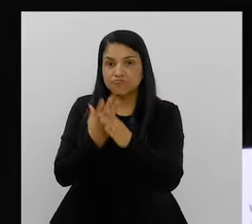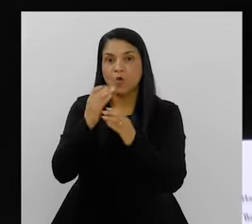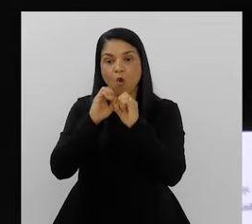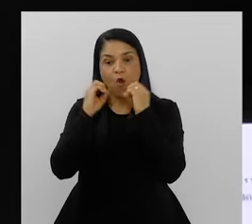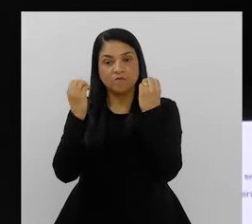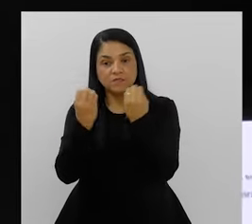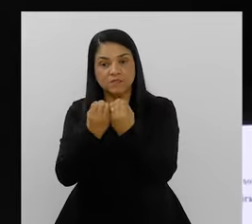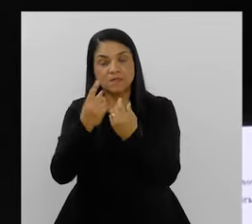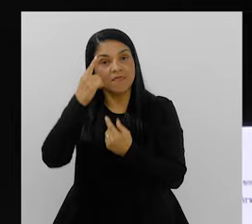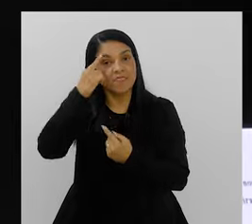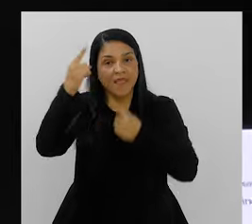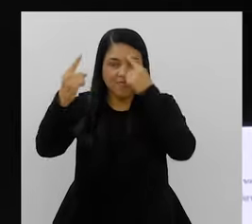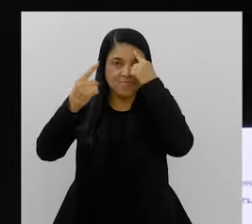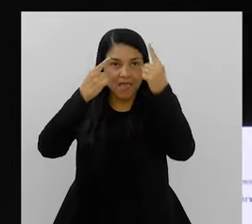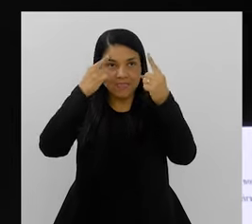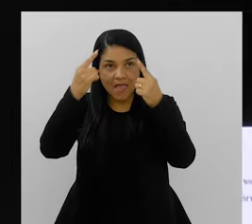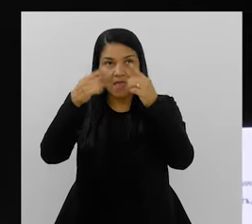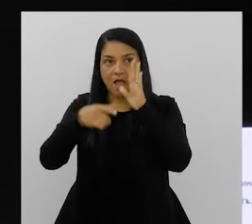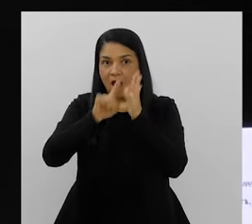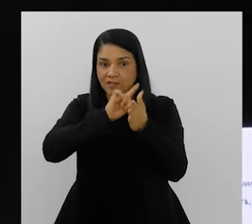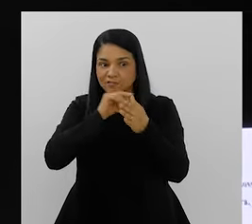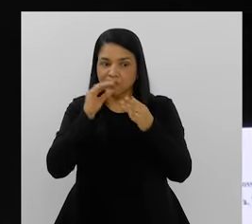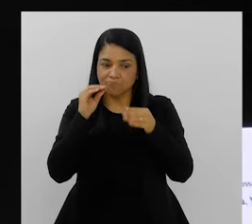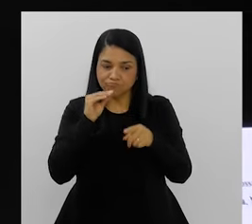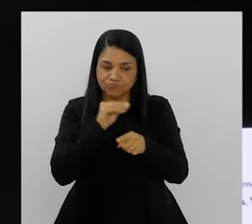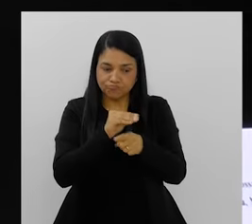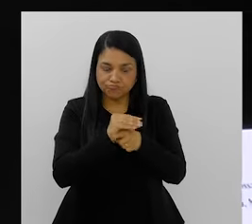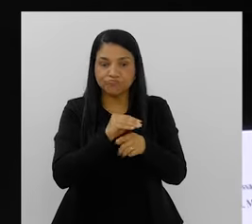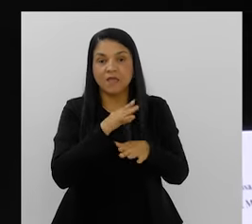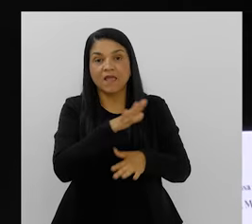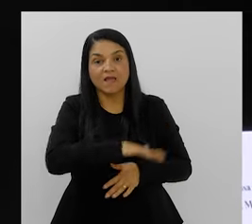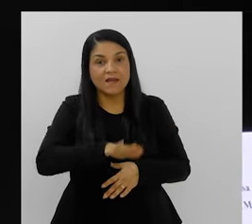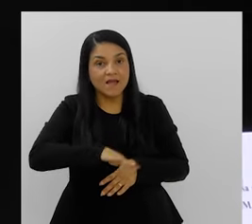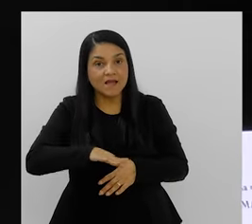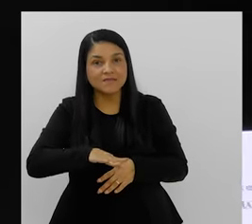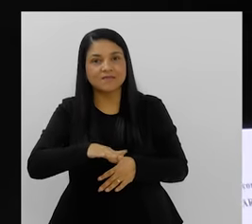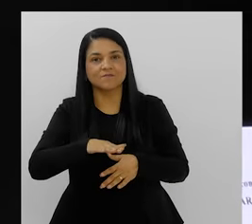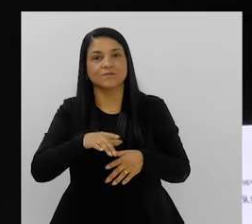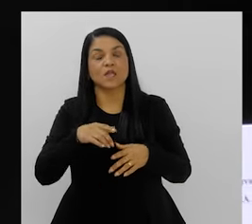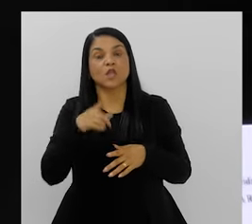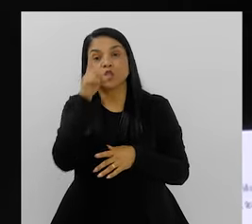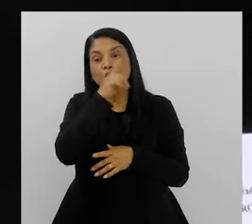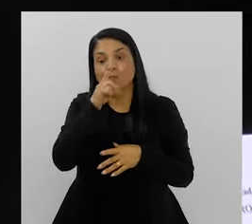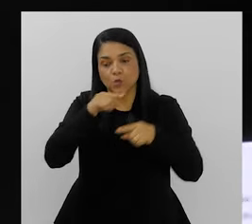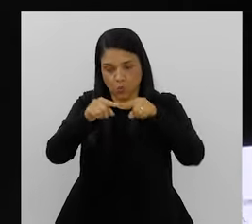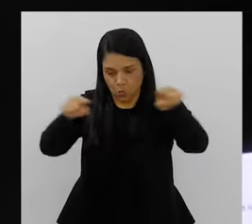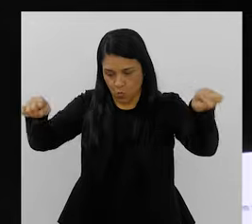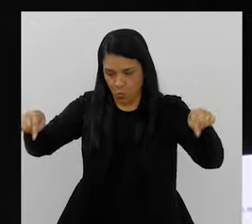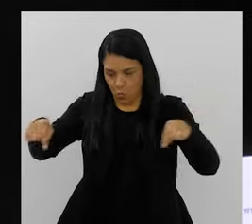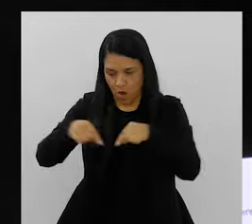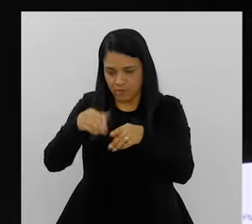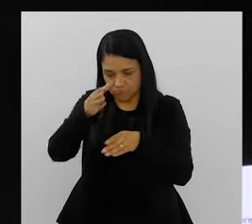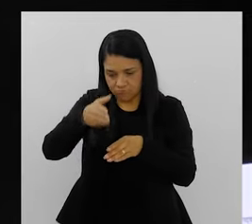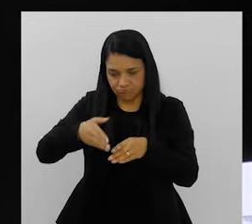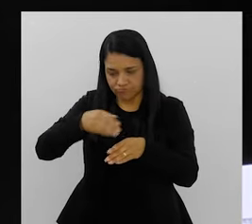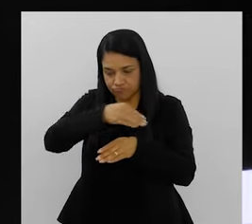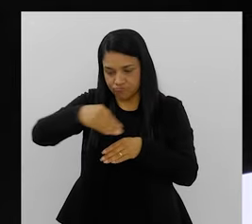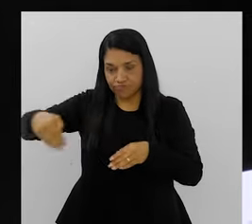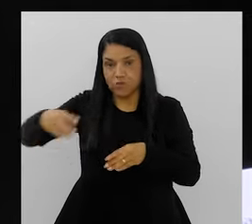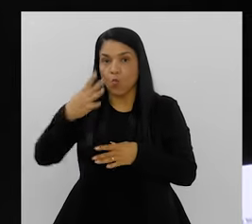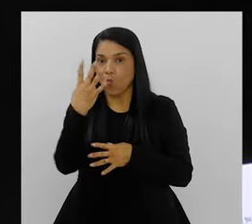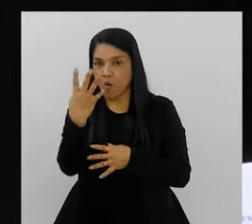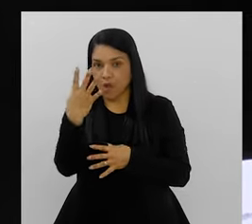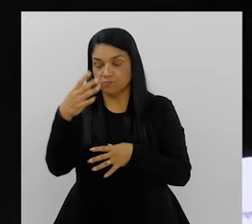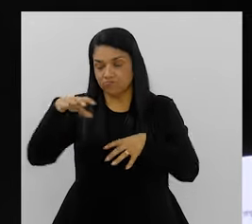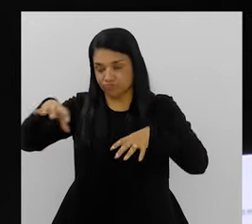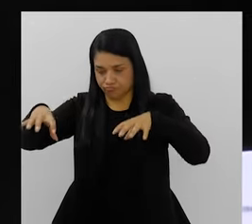essas oficinas para adultos? A ideia era só atender as crianças, só que as minhas oficinas aconteciam dia de domingo. dividia a quadra em quatro e cada